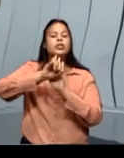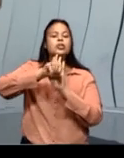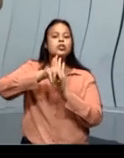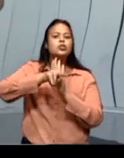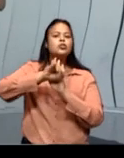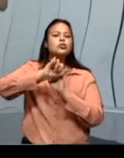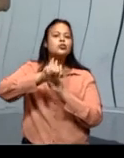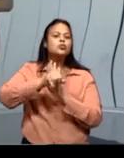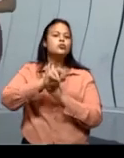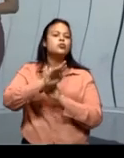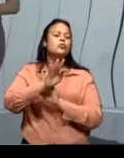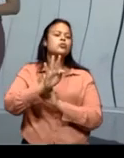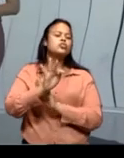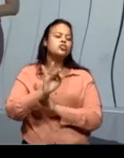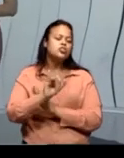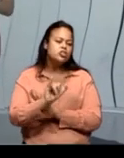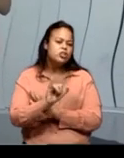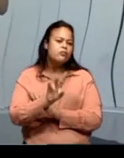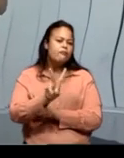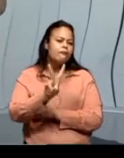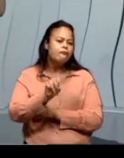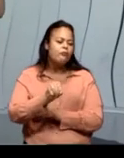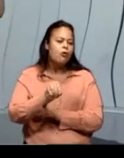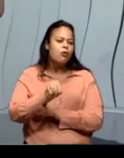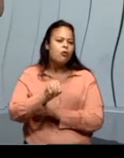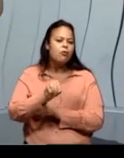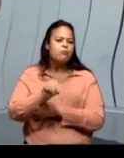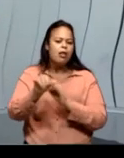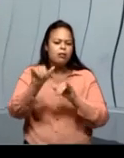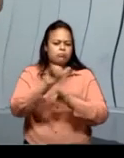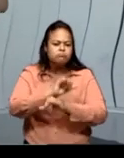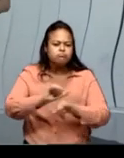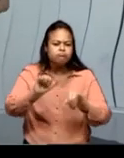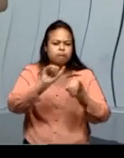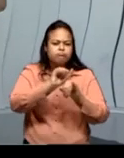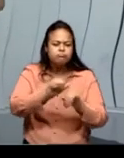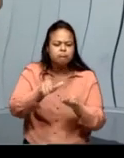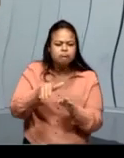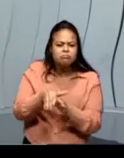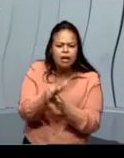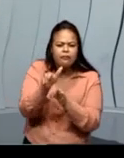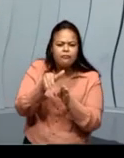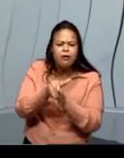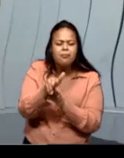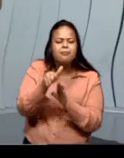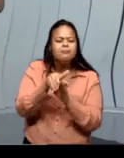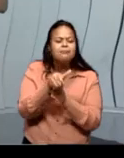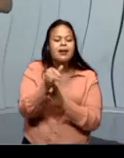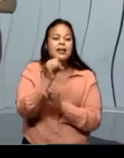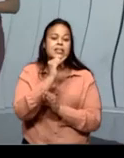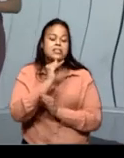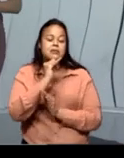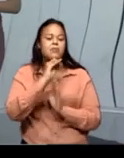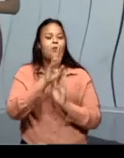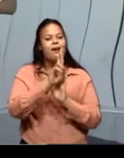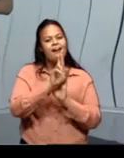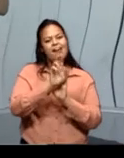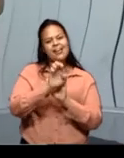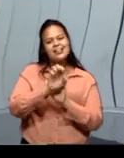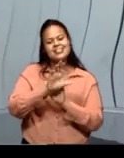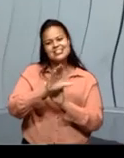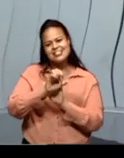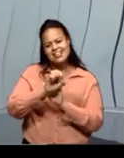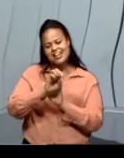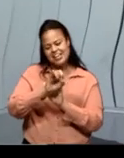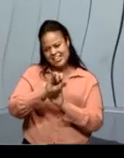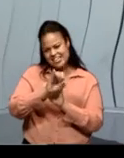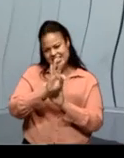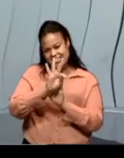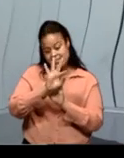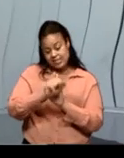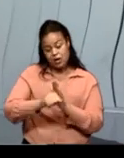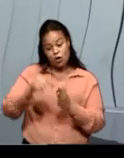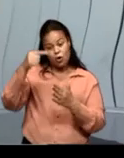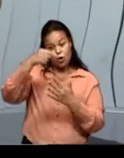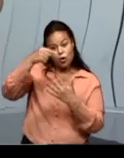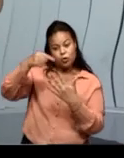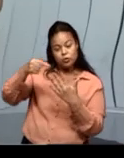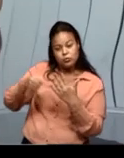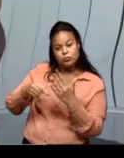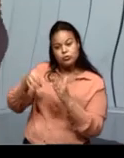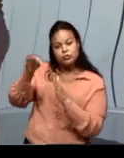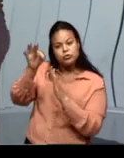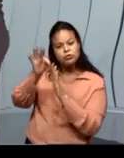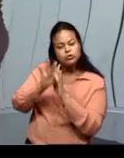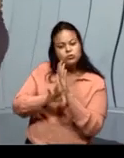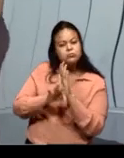Ok? Interessante, né? Vamos ver que outros tipos de gêneros textuais vamos